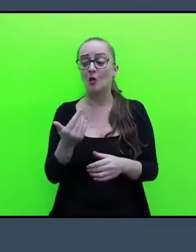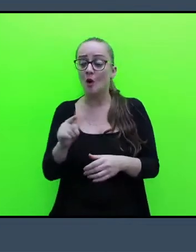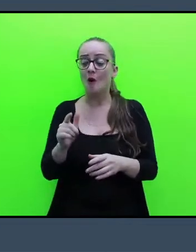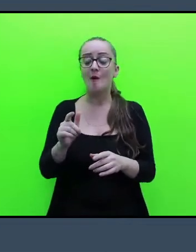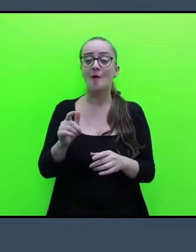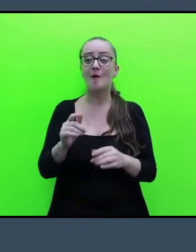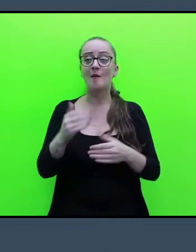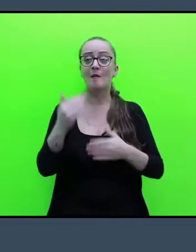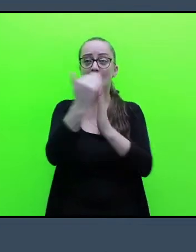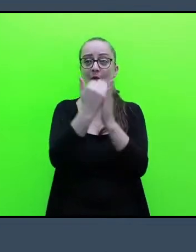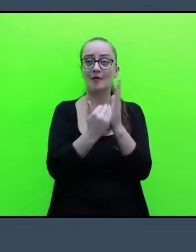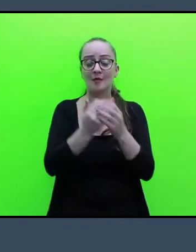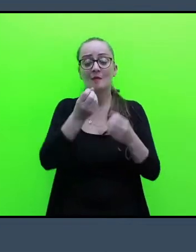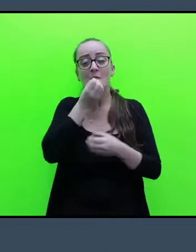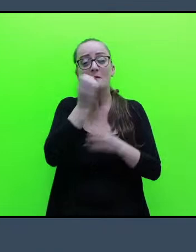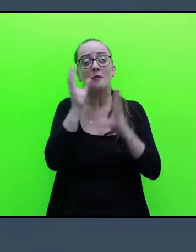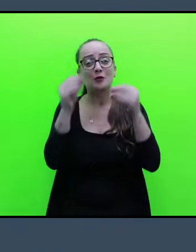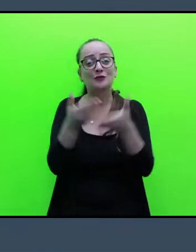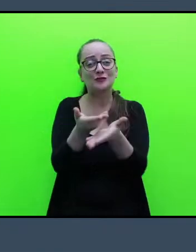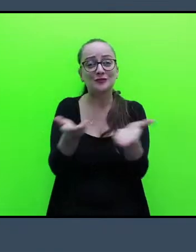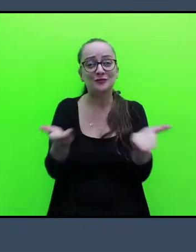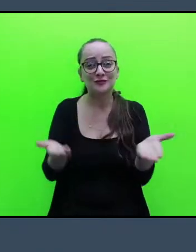boa noite a todos